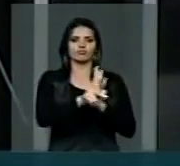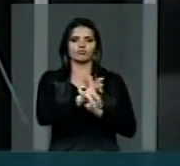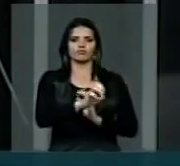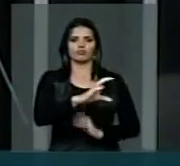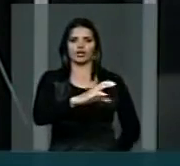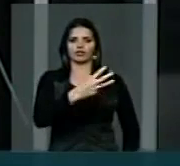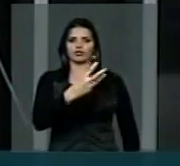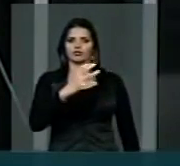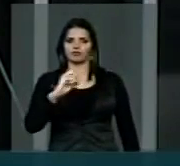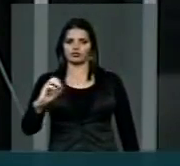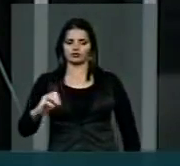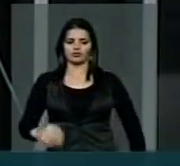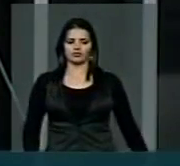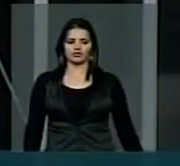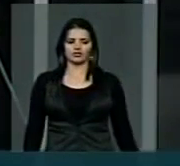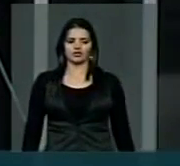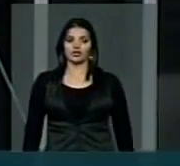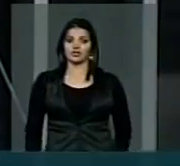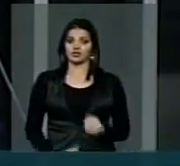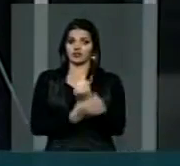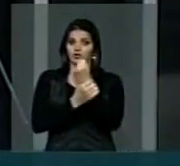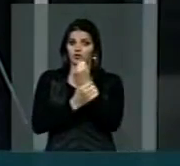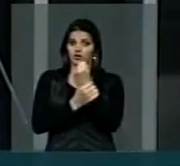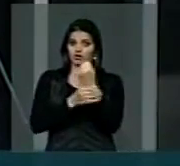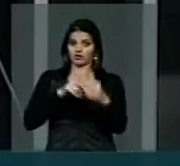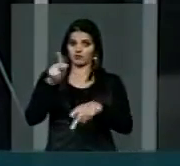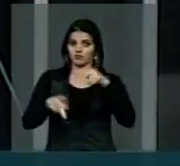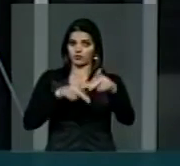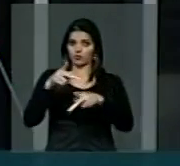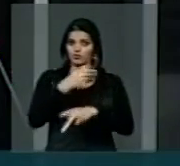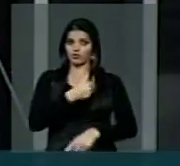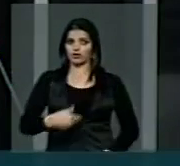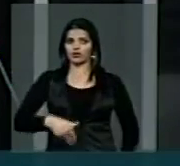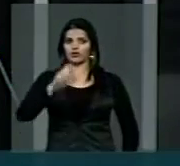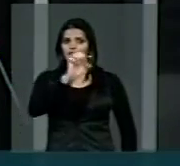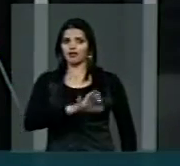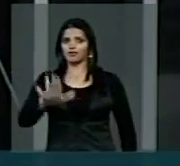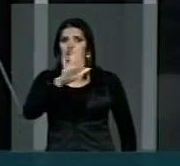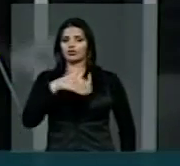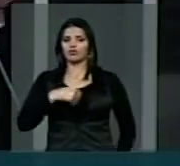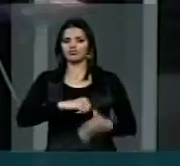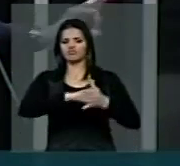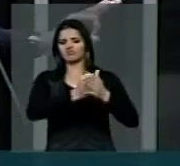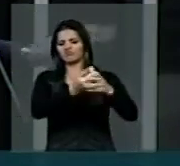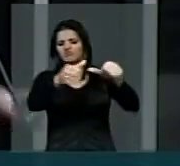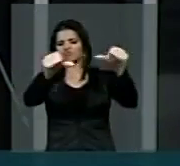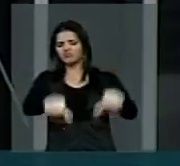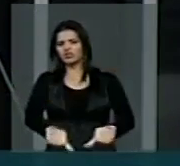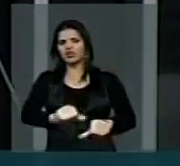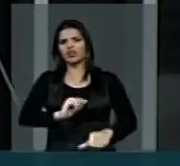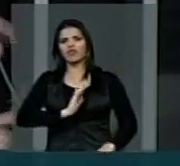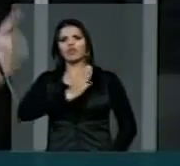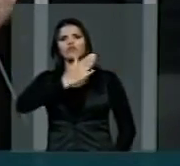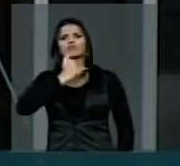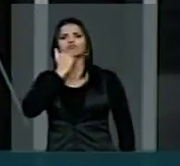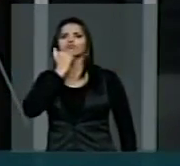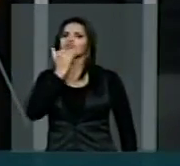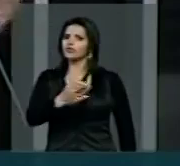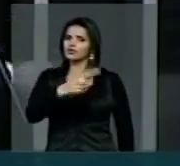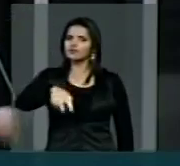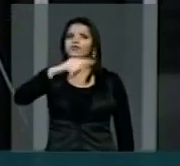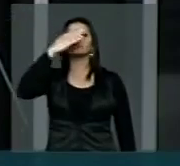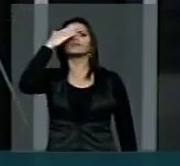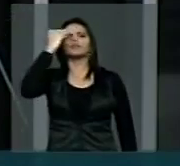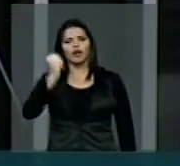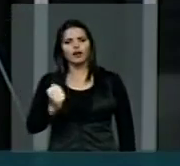A segurança pública nacional está falida. Todo mundo sabe, é do meu querido